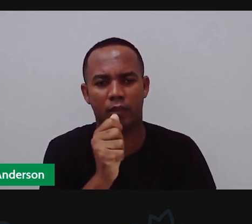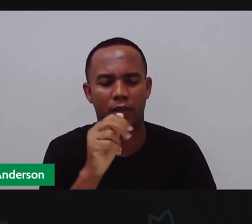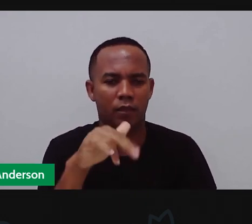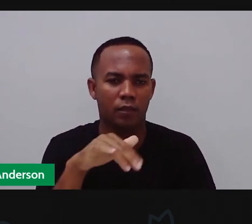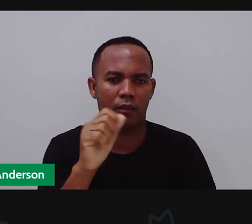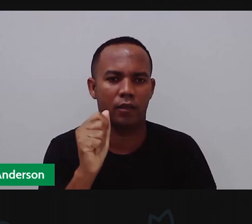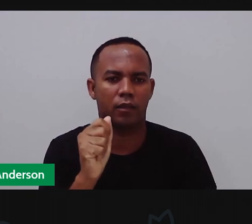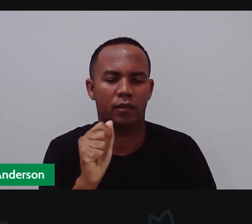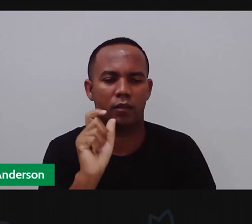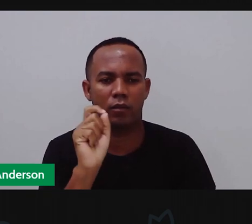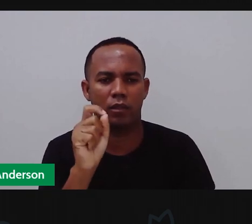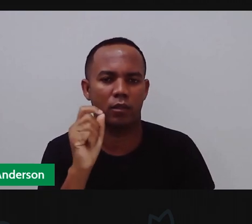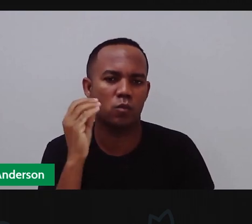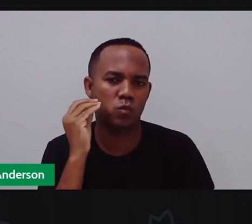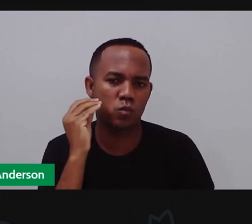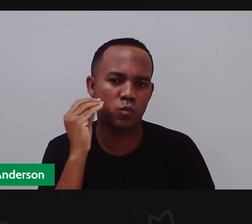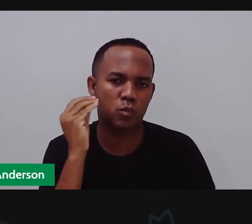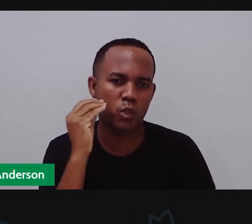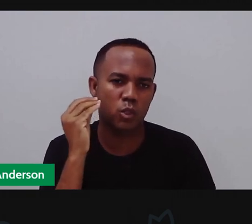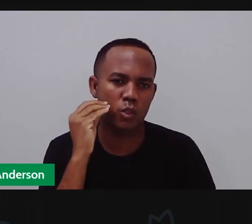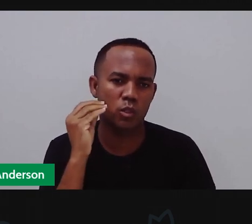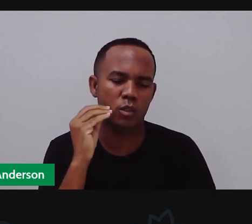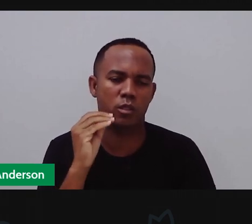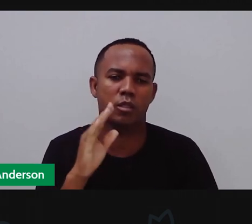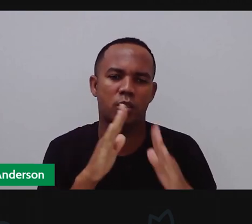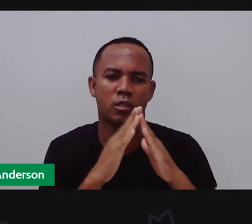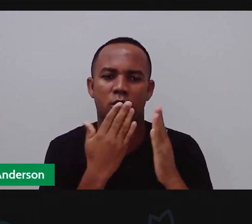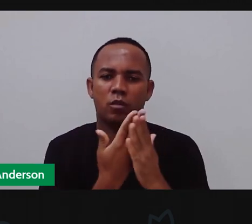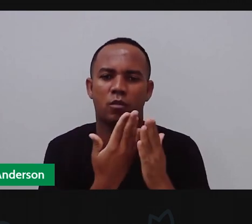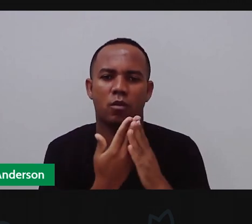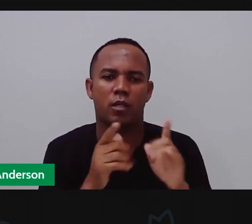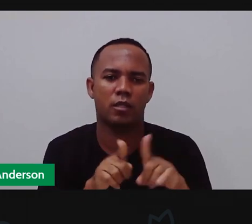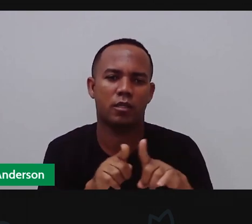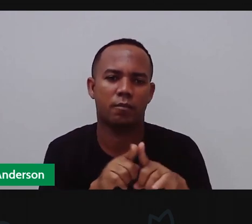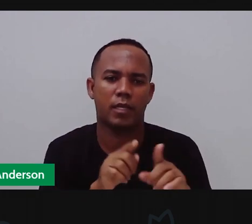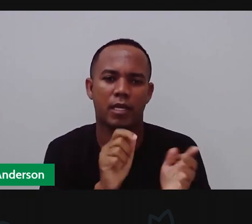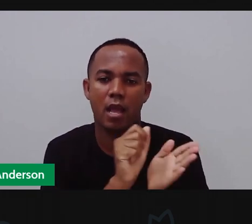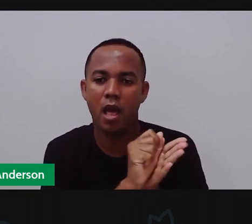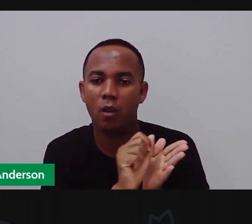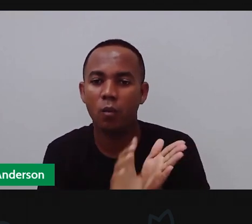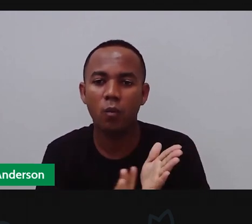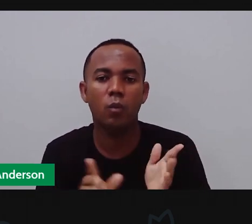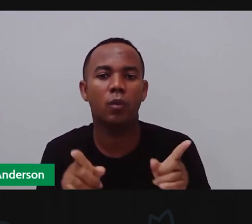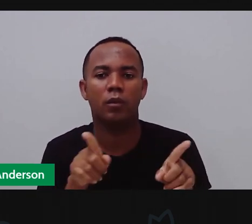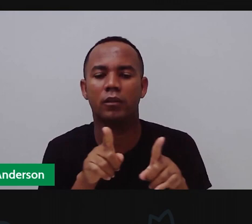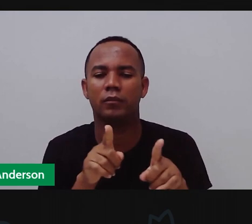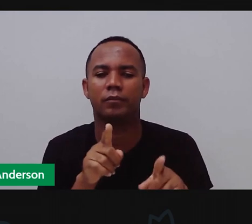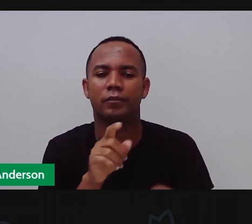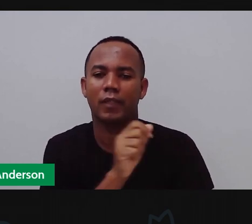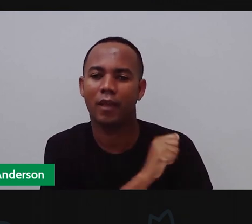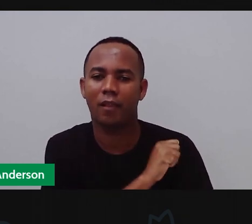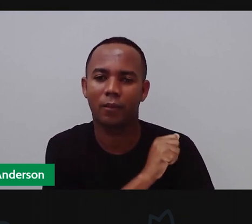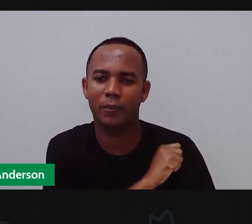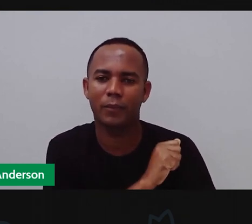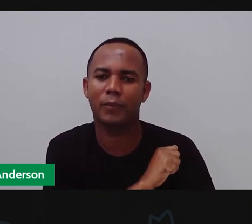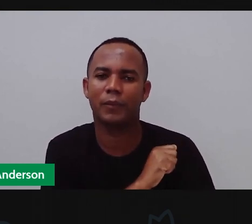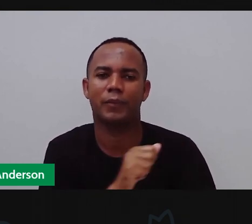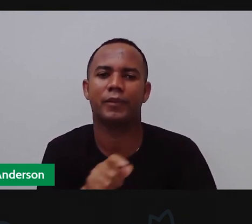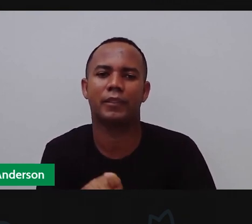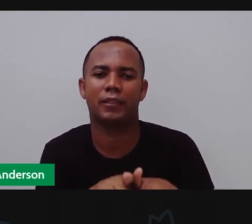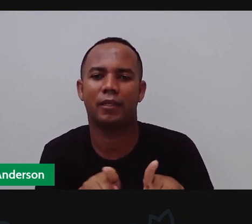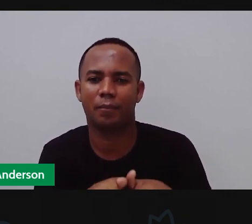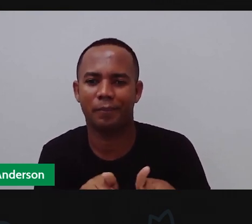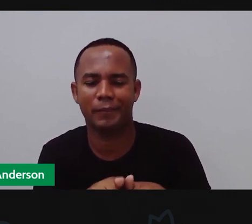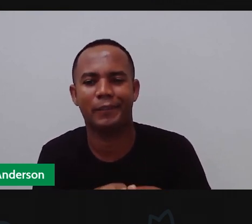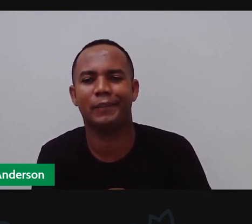Alves, um beijo para todas essas escolas, para os alunos, para as prós, né? Que são aí o nosso apoio